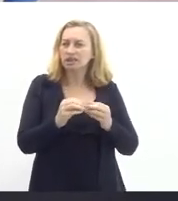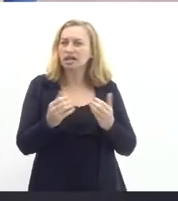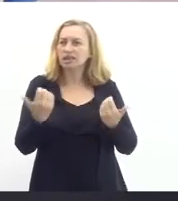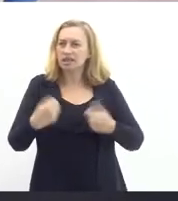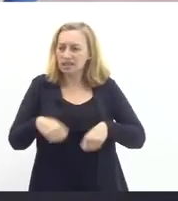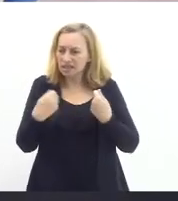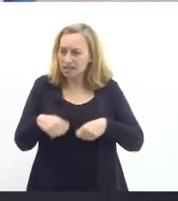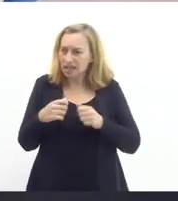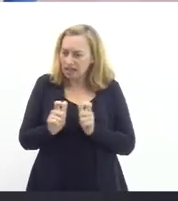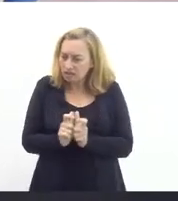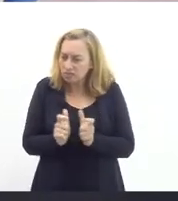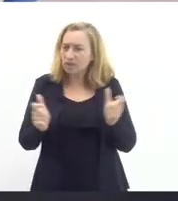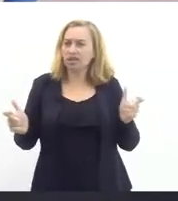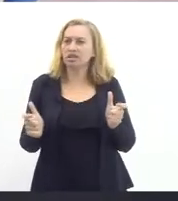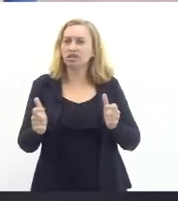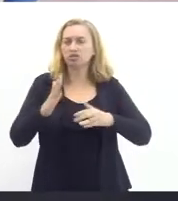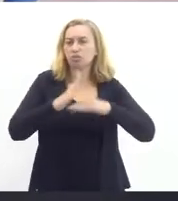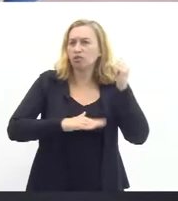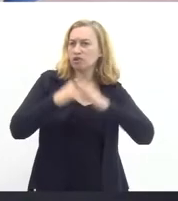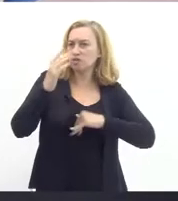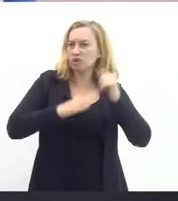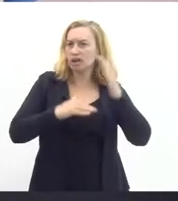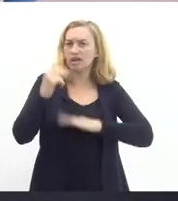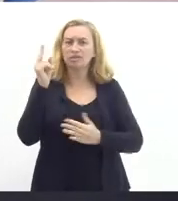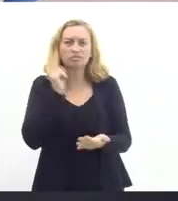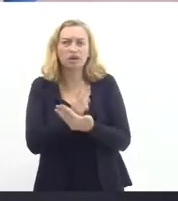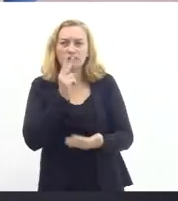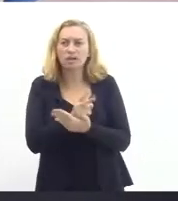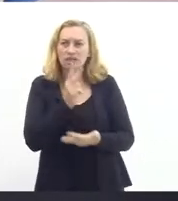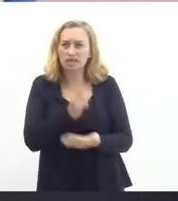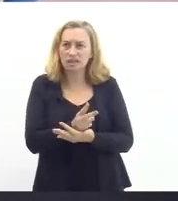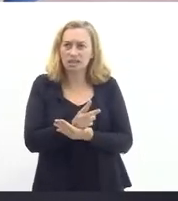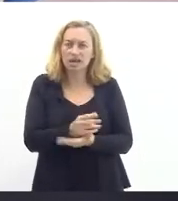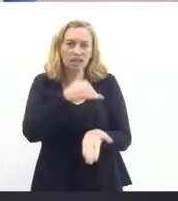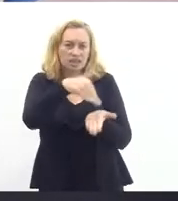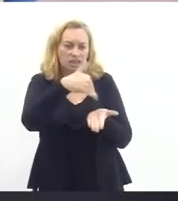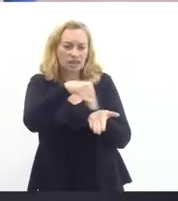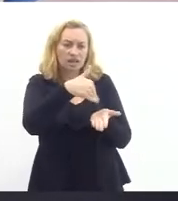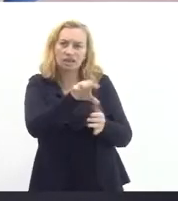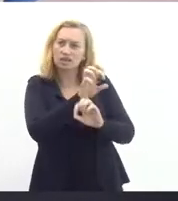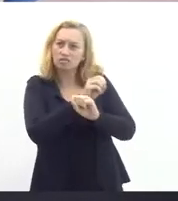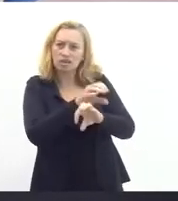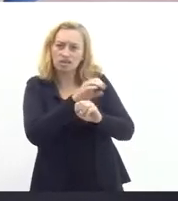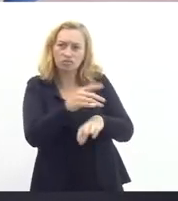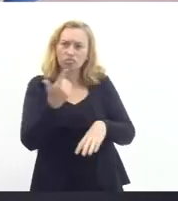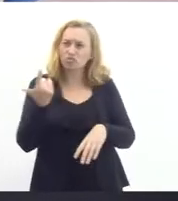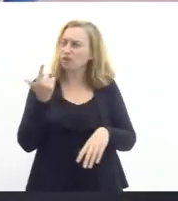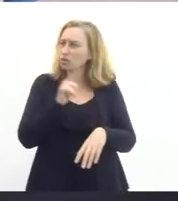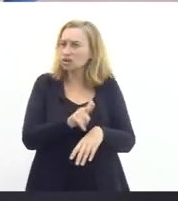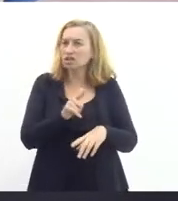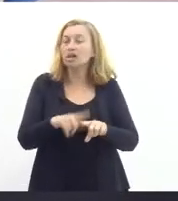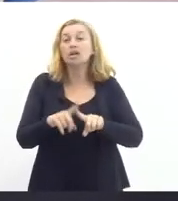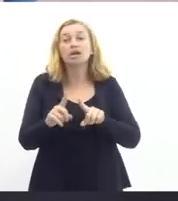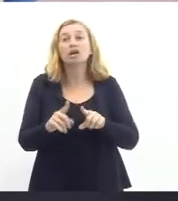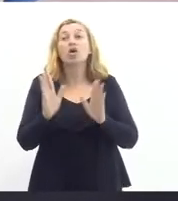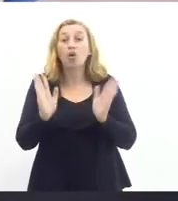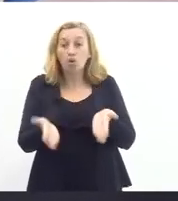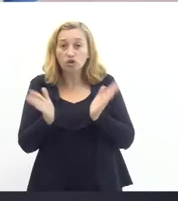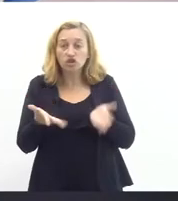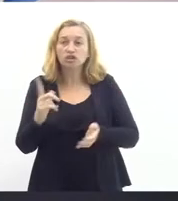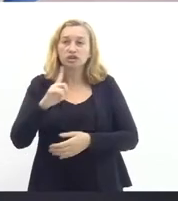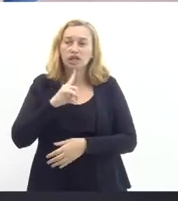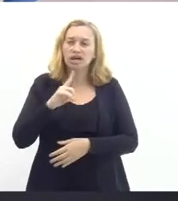que as carências são tão grandes que, mesmo assim, a Secretaria de Educação não está conseguindo dar conta. Então, gente tem hoje